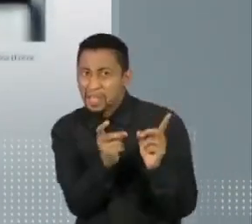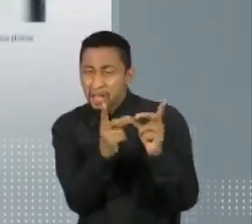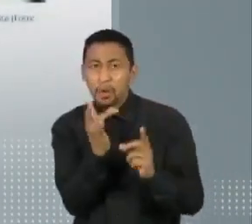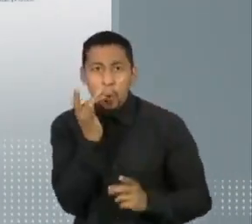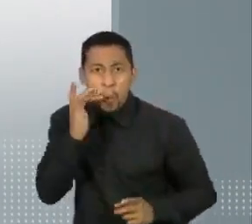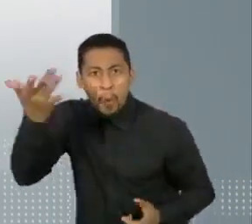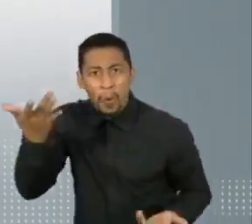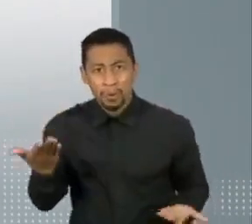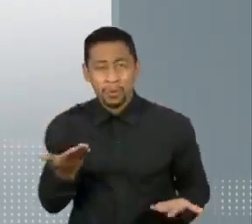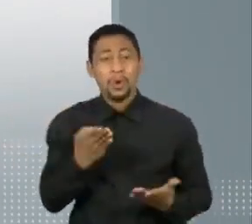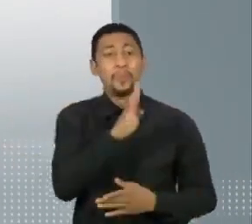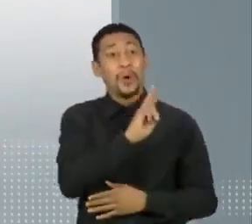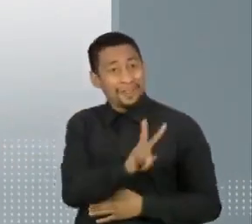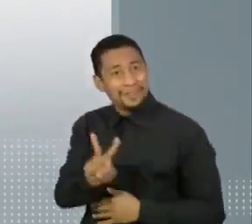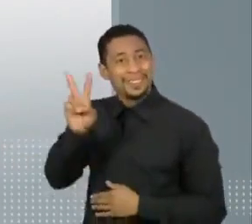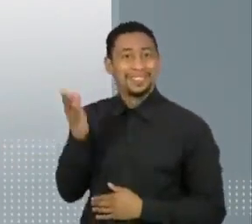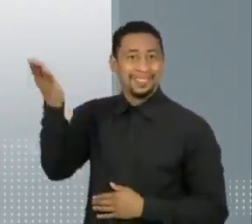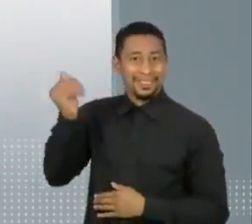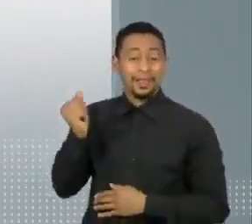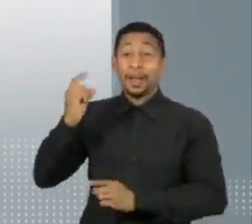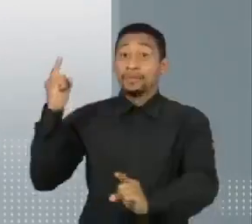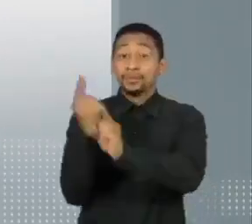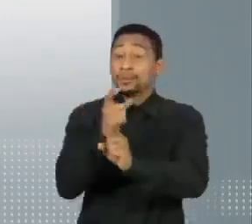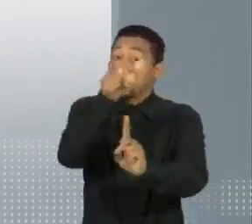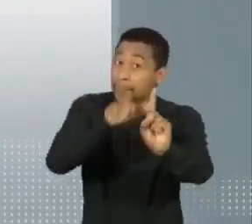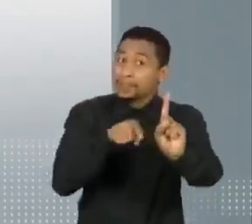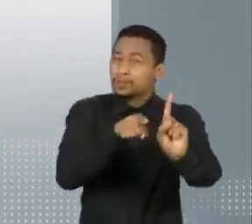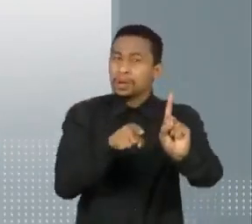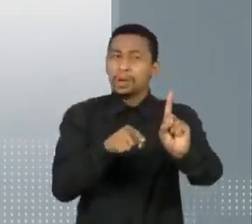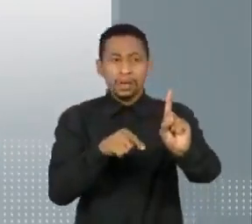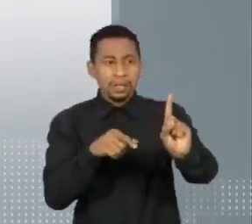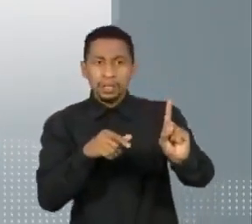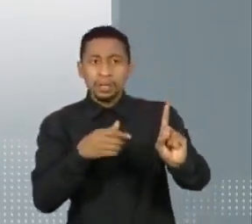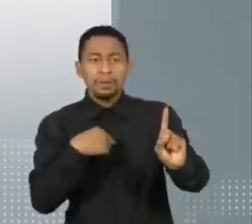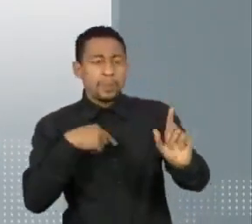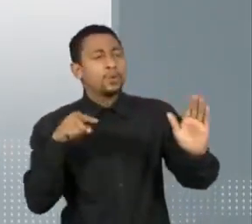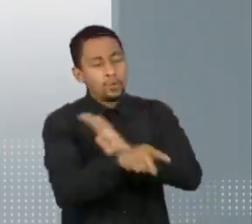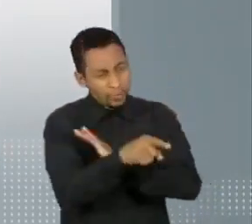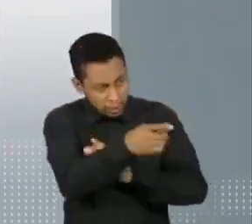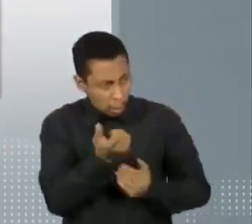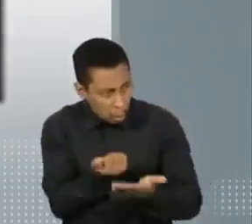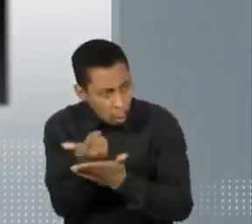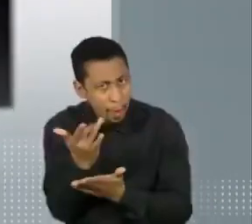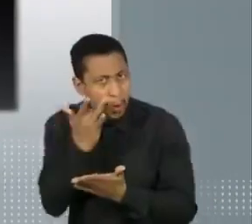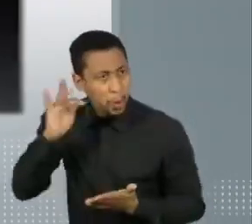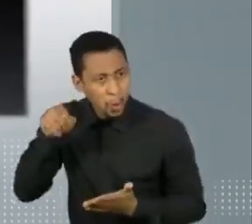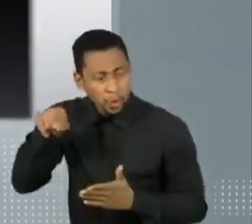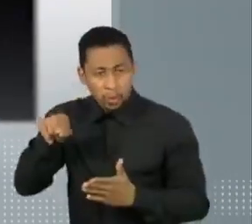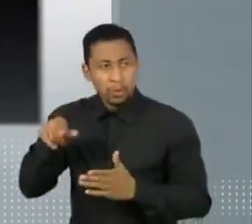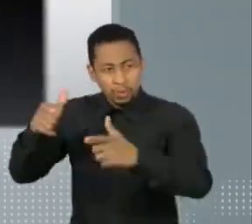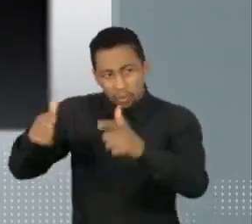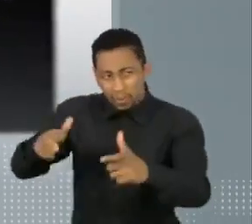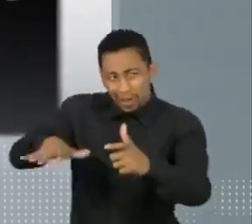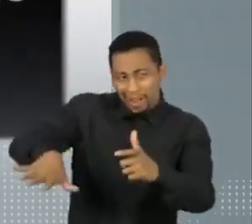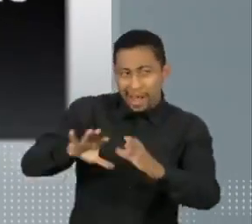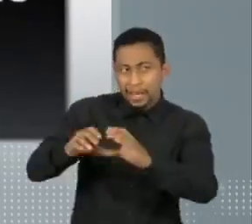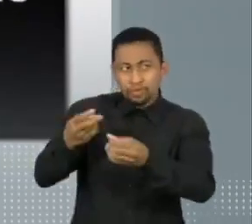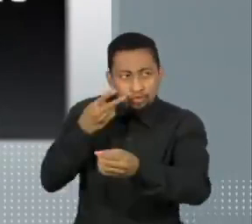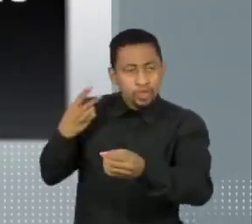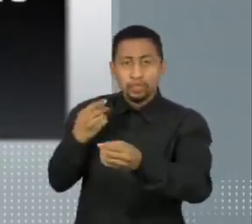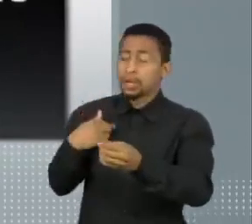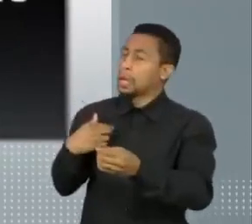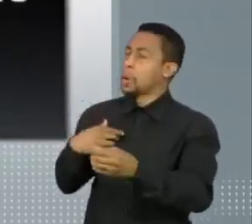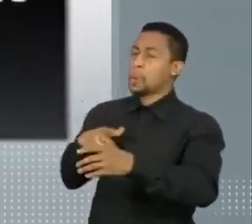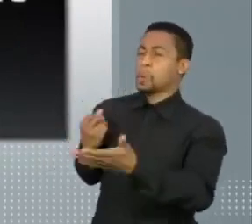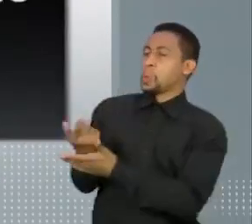Vista. A reportagem teria flagrado essa pessoa quando ela foi perguntada se compraria ouro de garimpo em terra indígena. A resposta teria sido